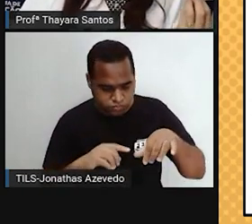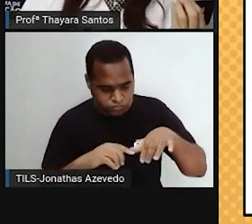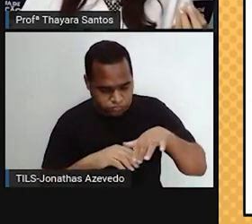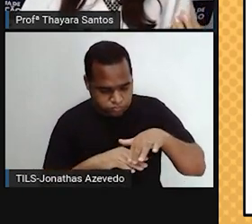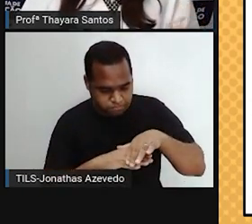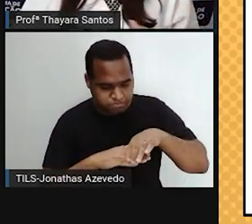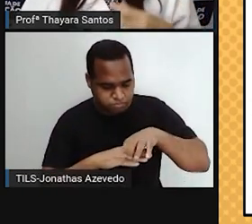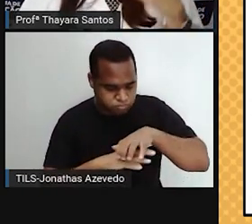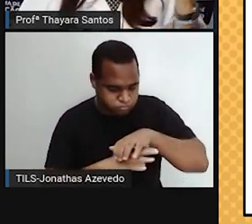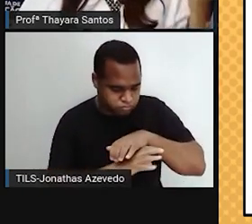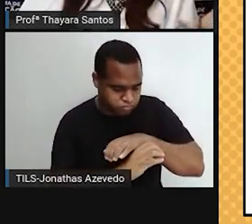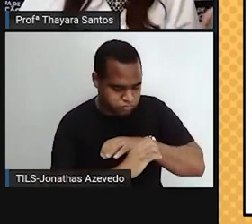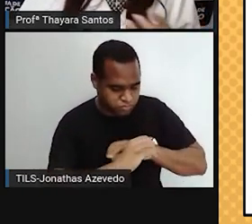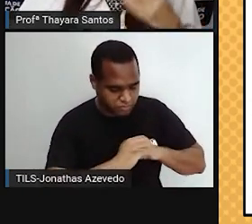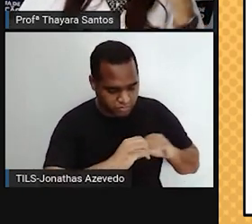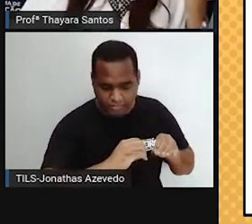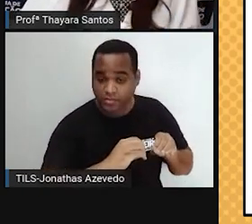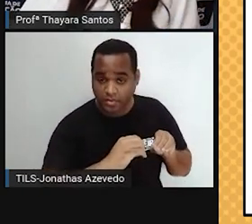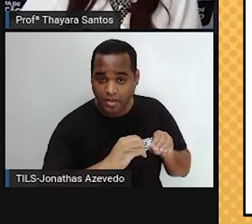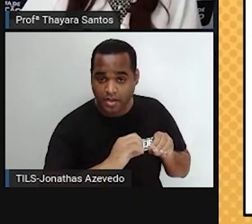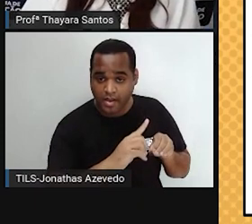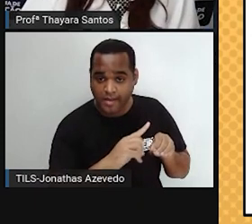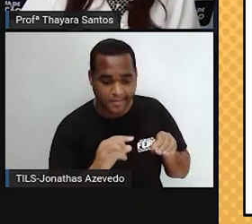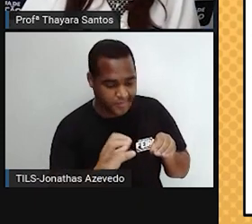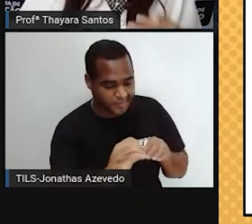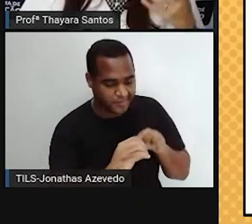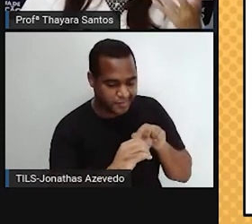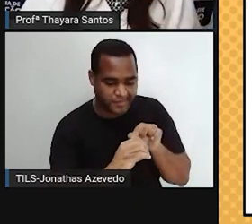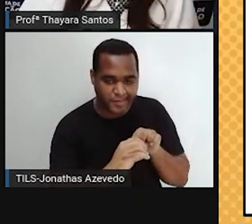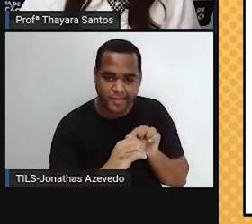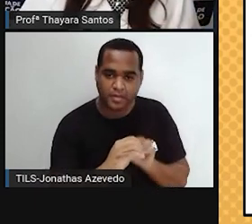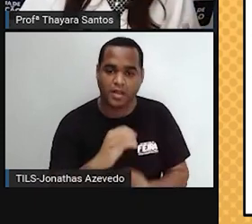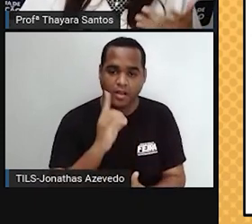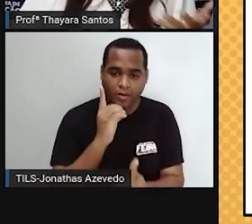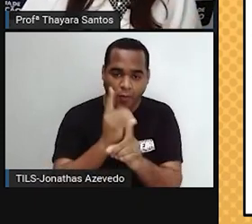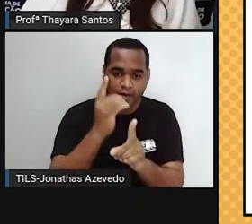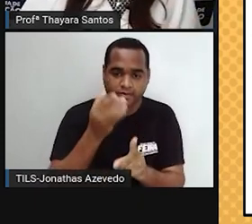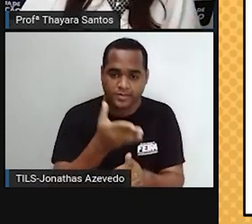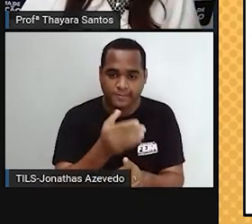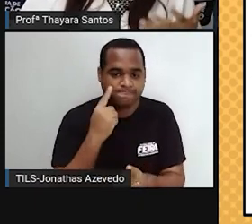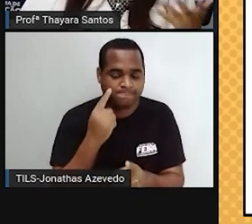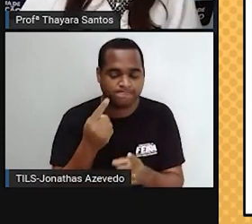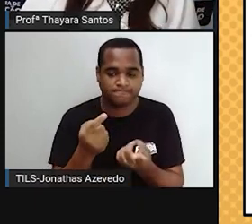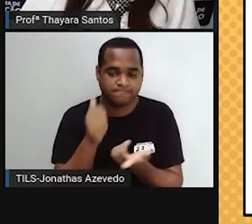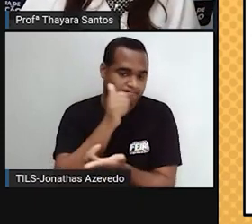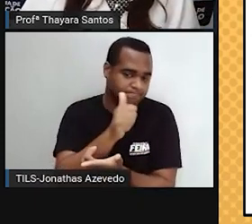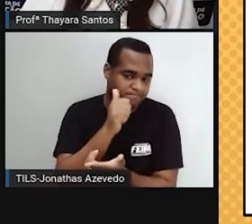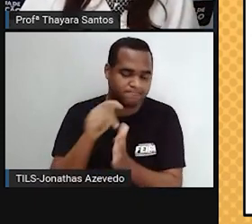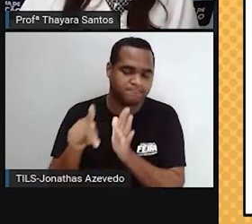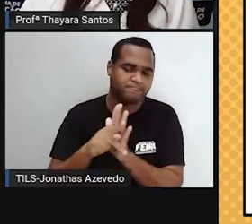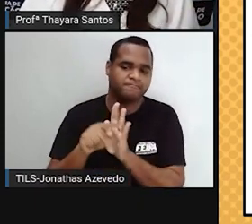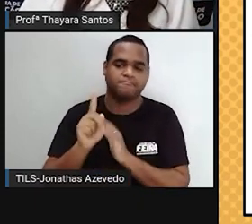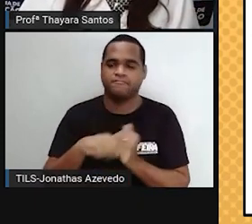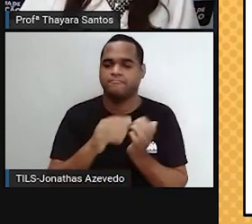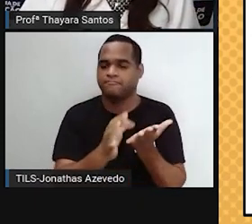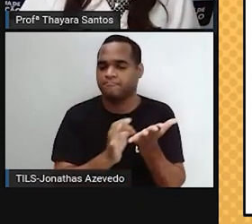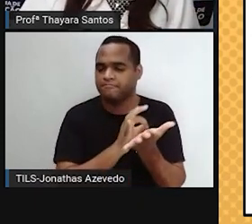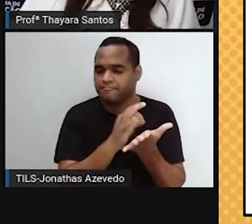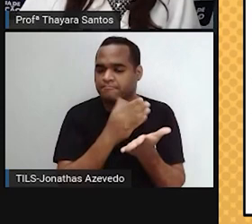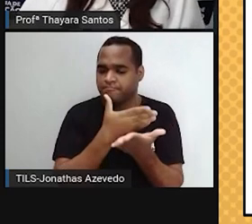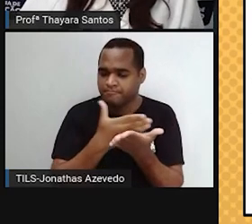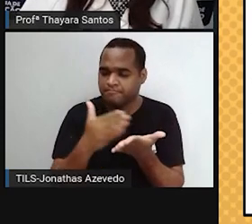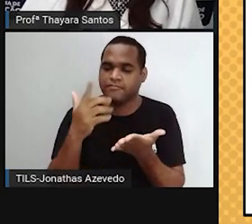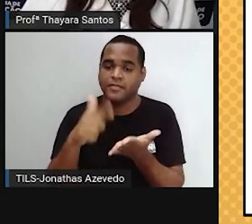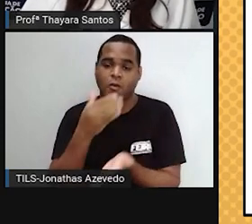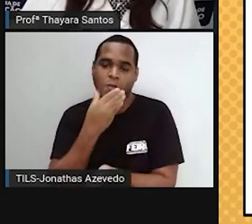as tubas uterinas, e lá ele encontre o ovócito, que é a célula reprodutiva feminina. Então, o homem